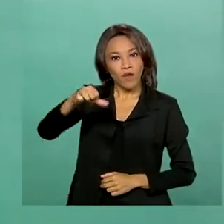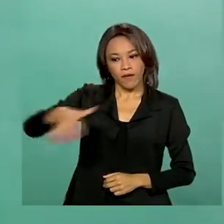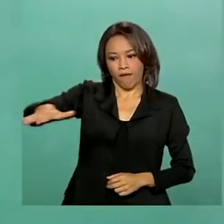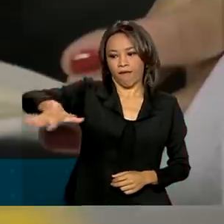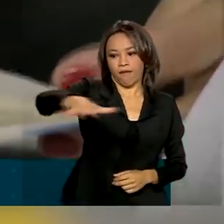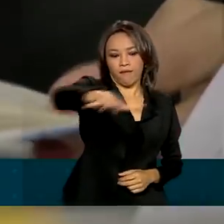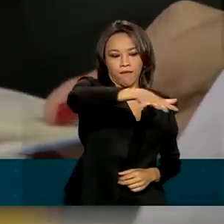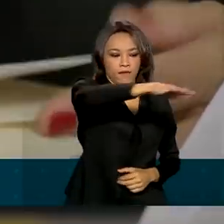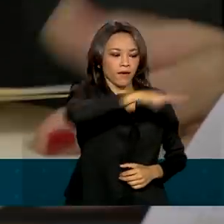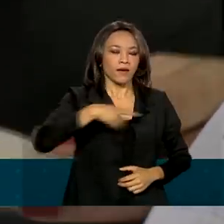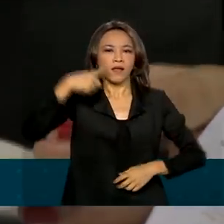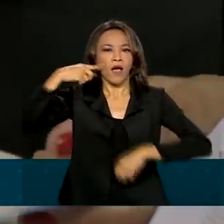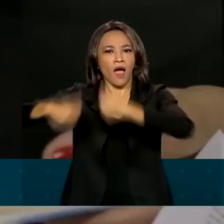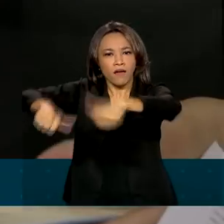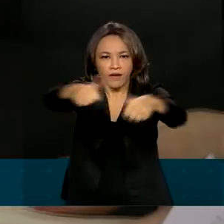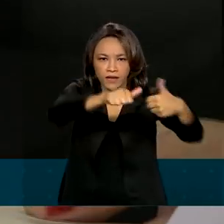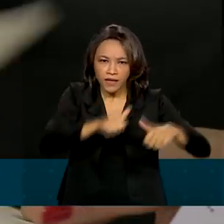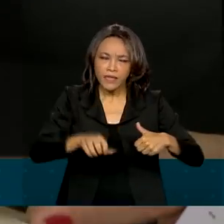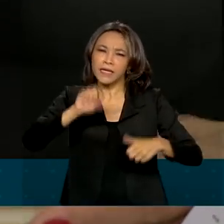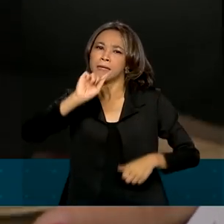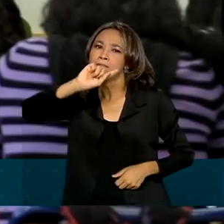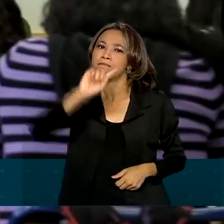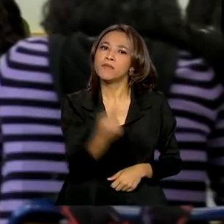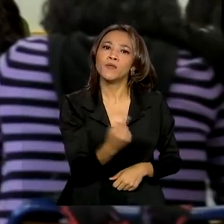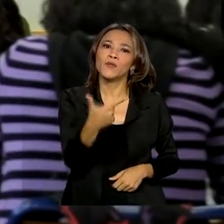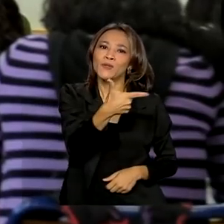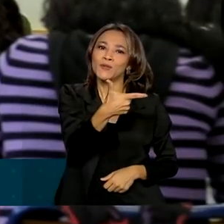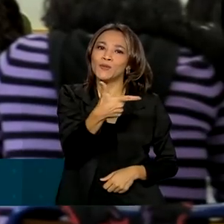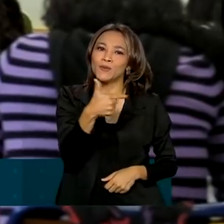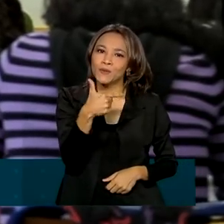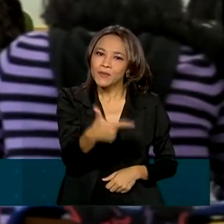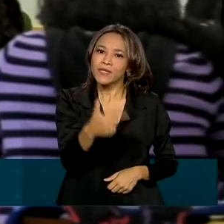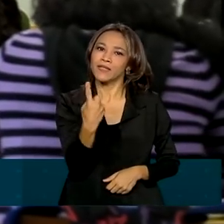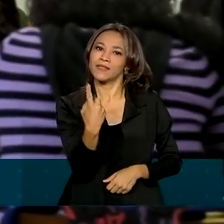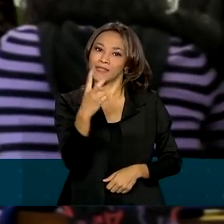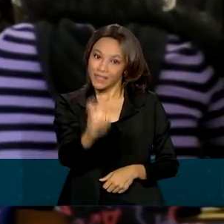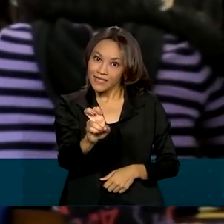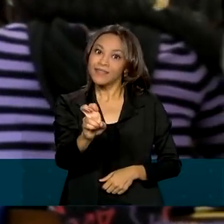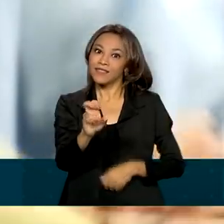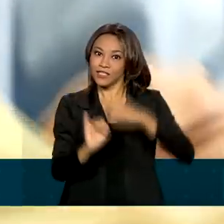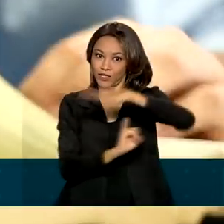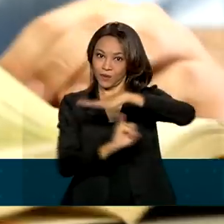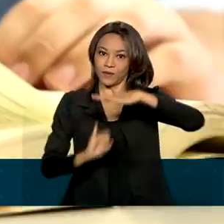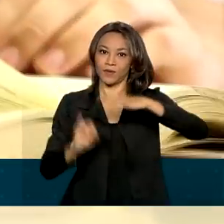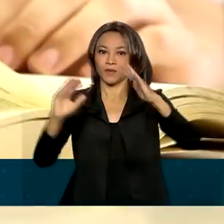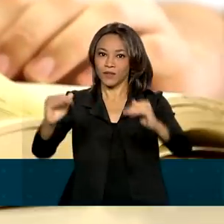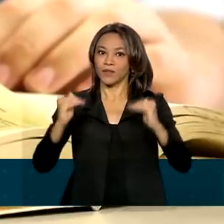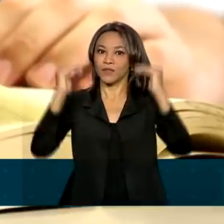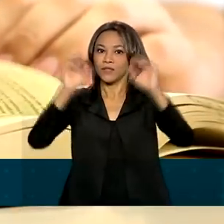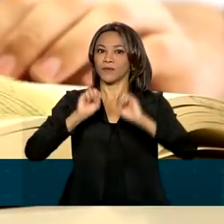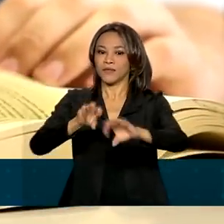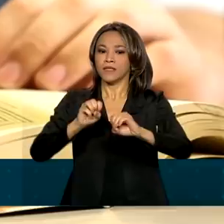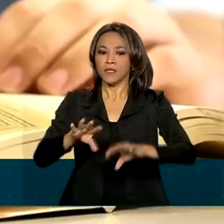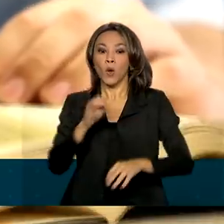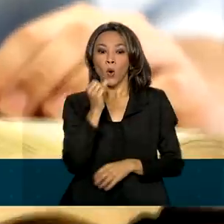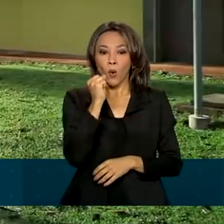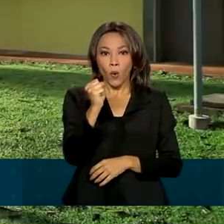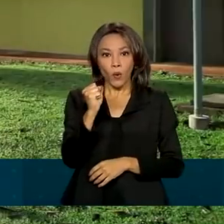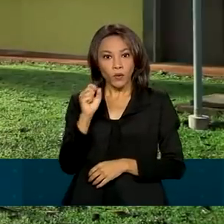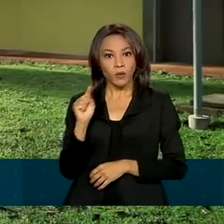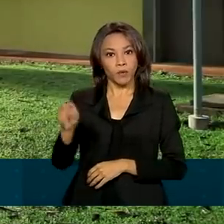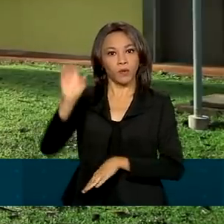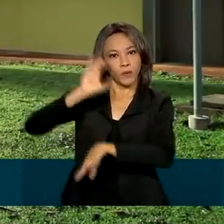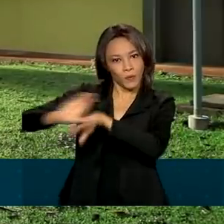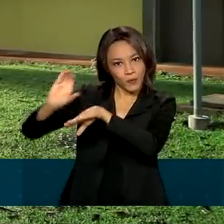avaliadas em 1.215 instituições de educação superior. Dos mais de 8 mil cursos